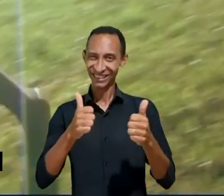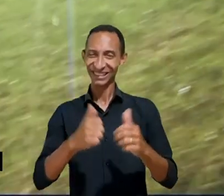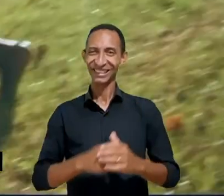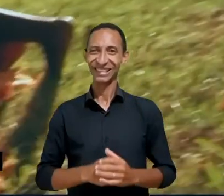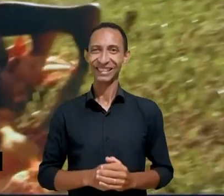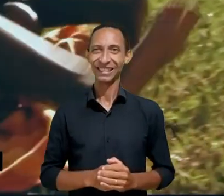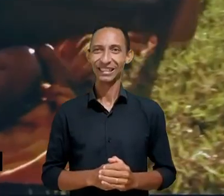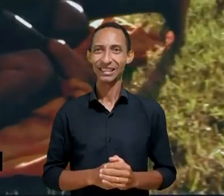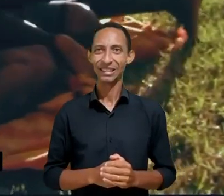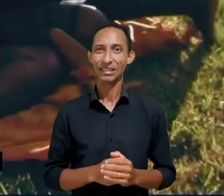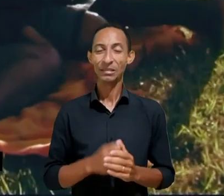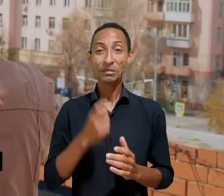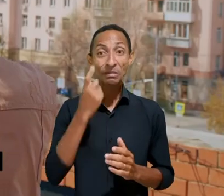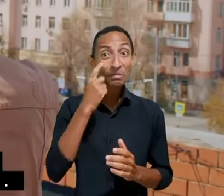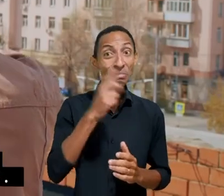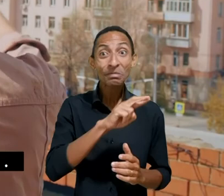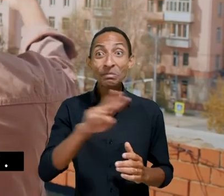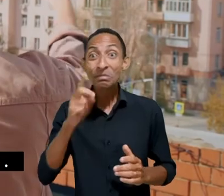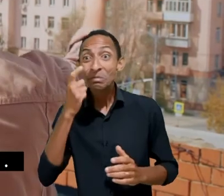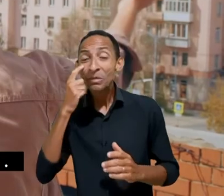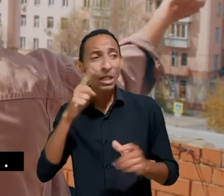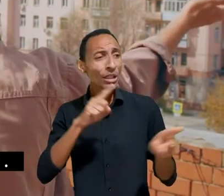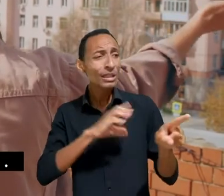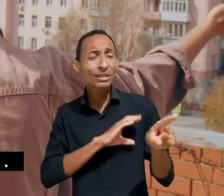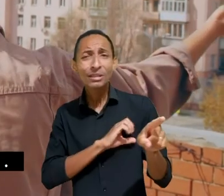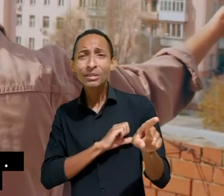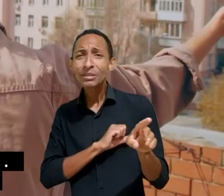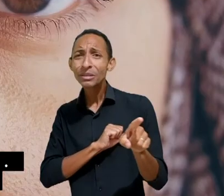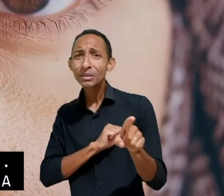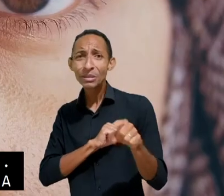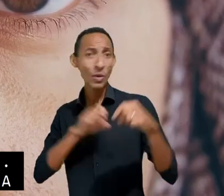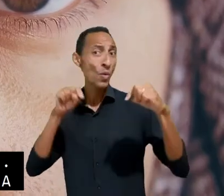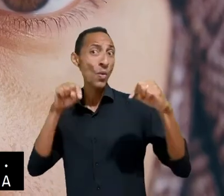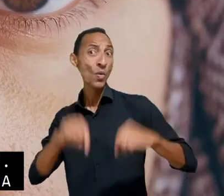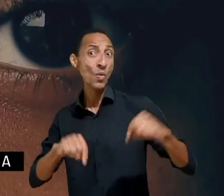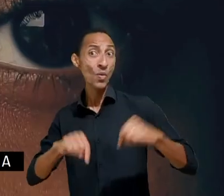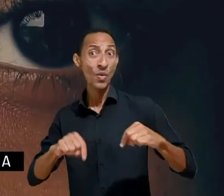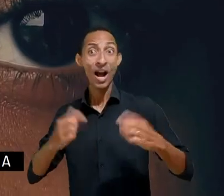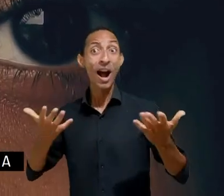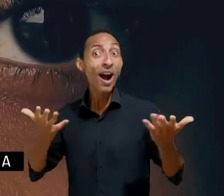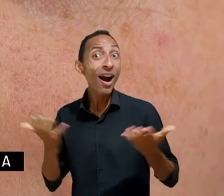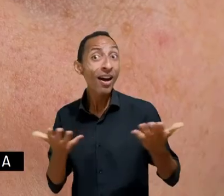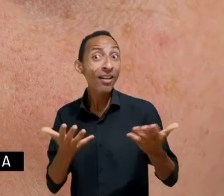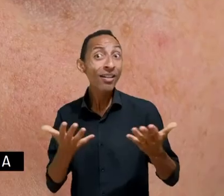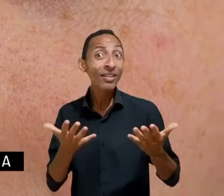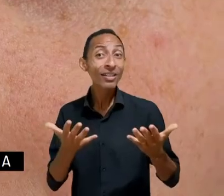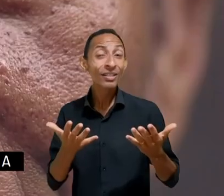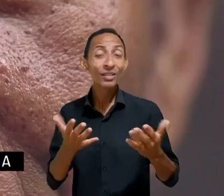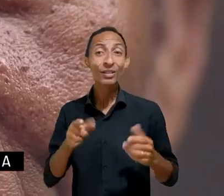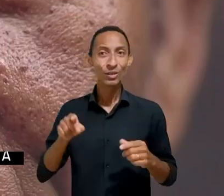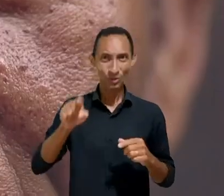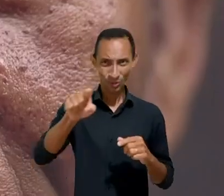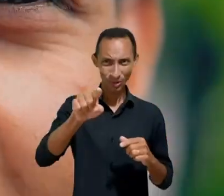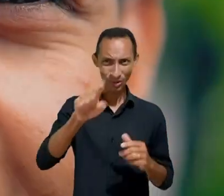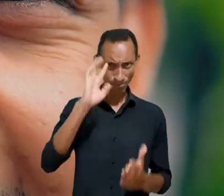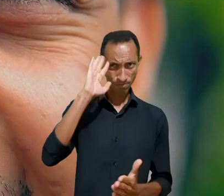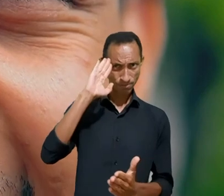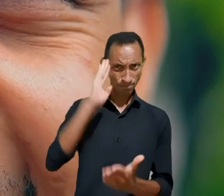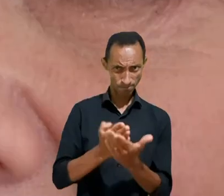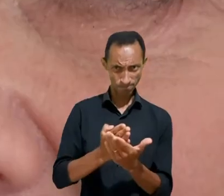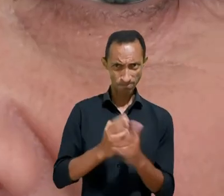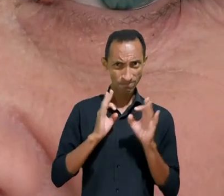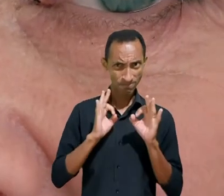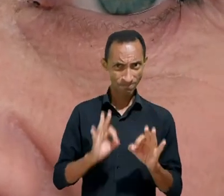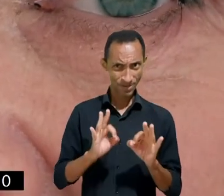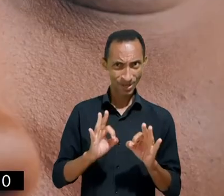ter presente quem a gente ama no presente no agora se você acredita em tudo isso você também é um de nós